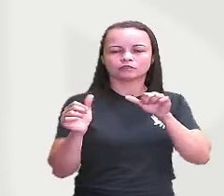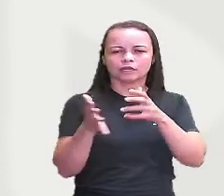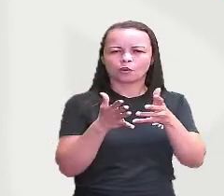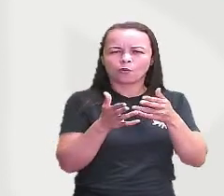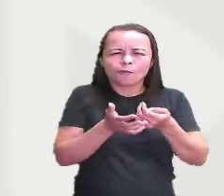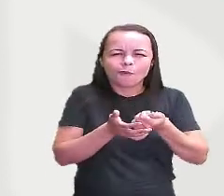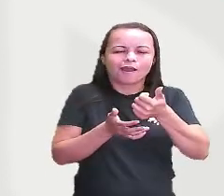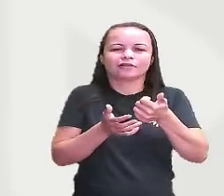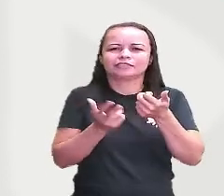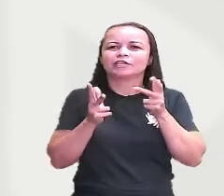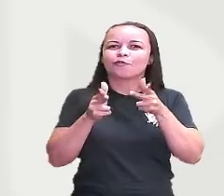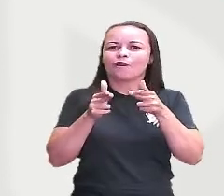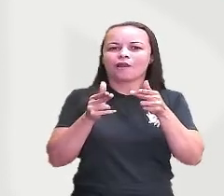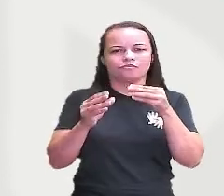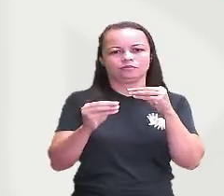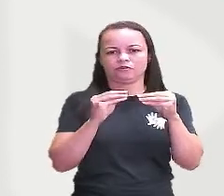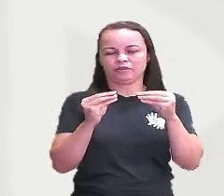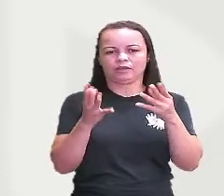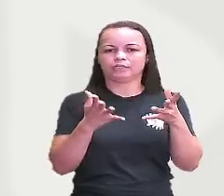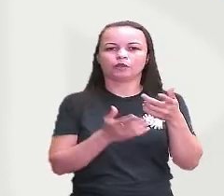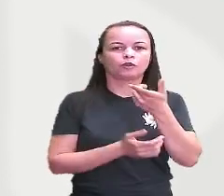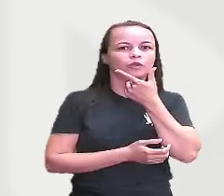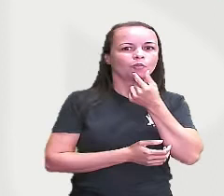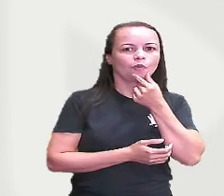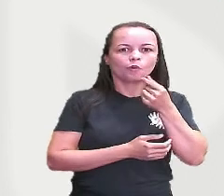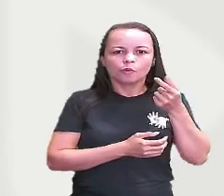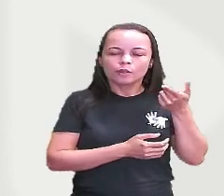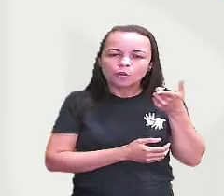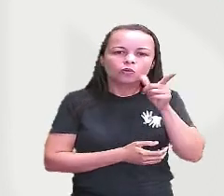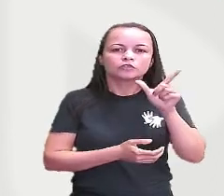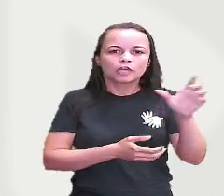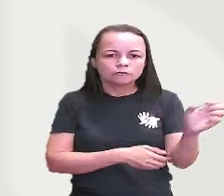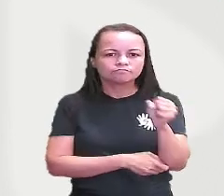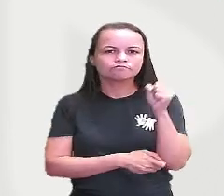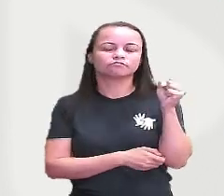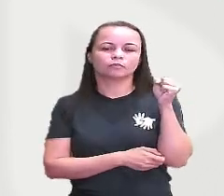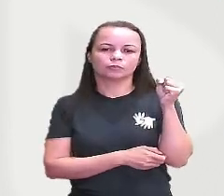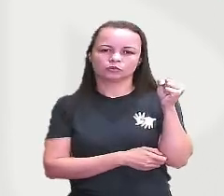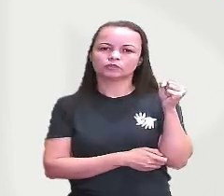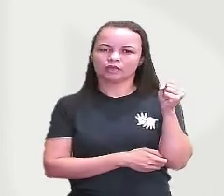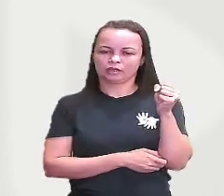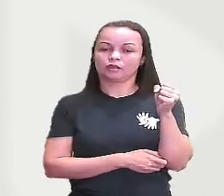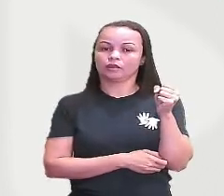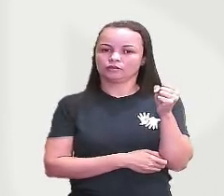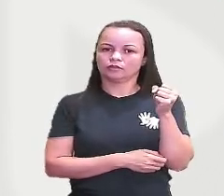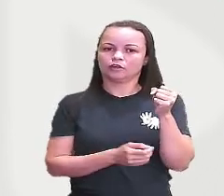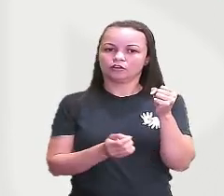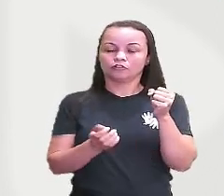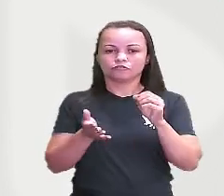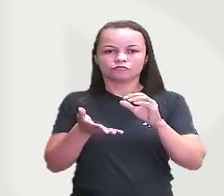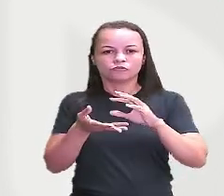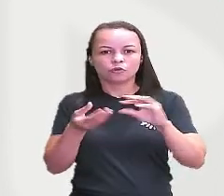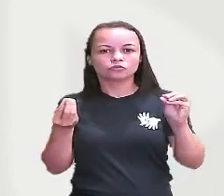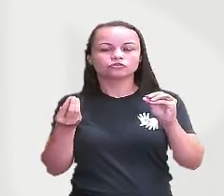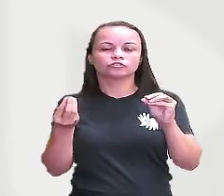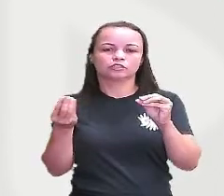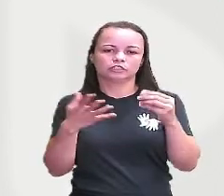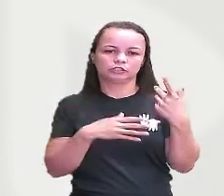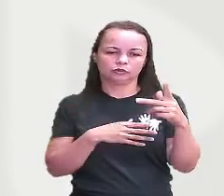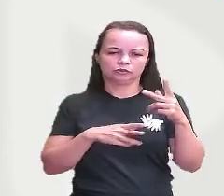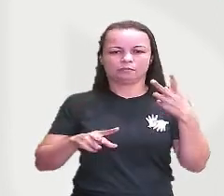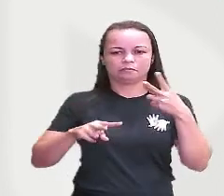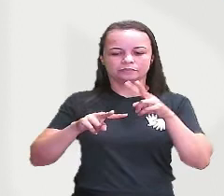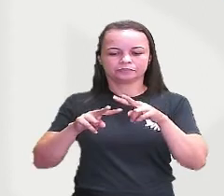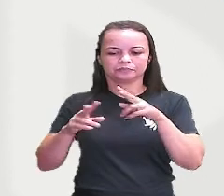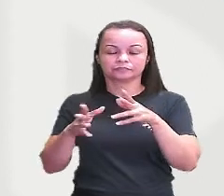consegue retomar o poder fugindo lá da da sua prisão e vai